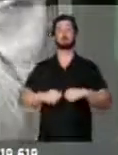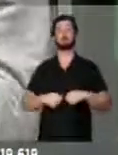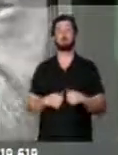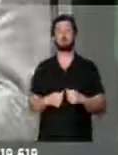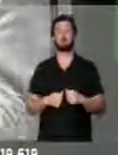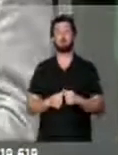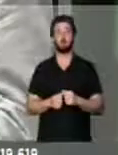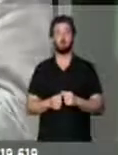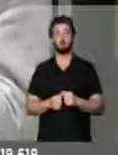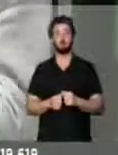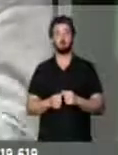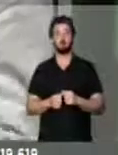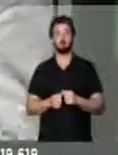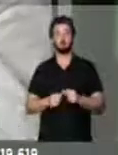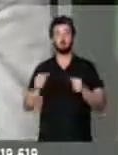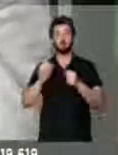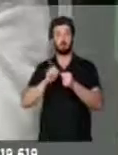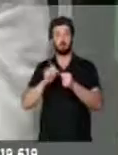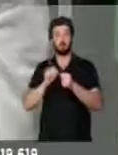a implementação